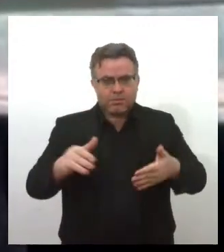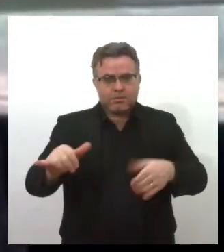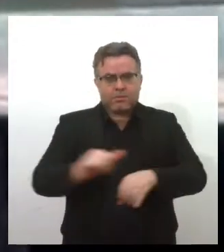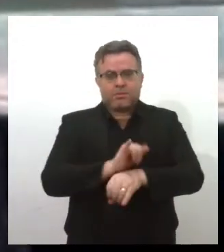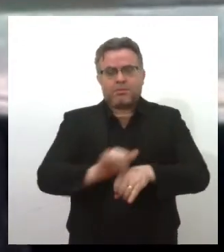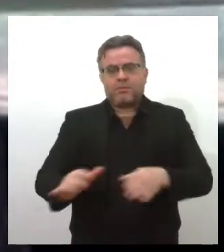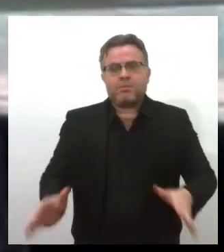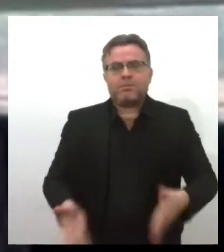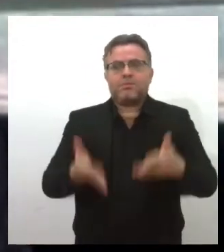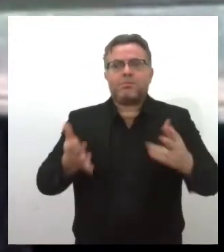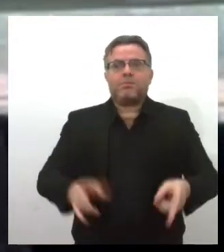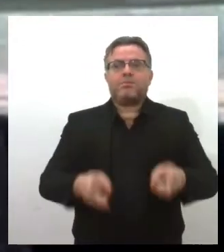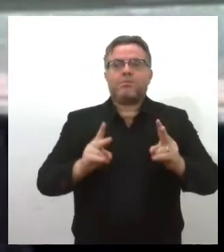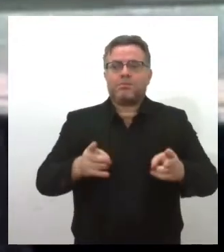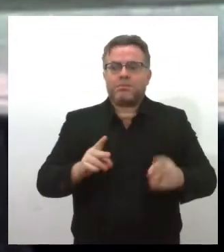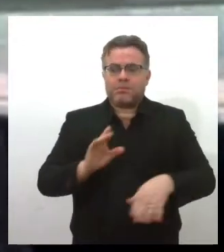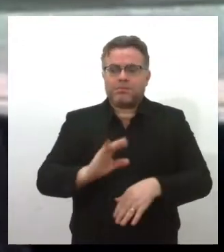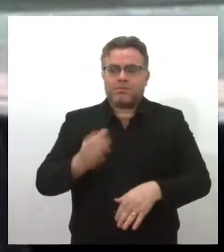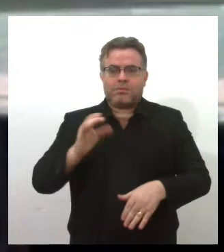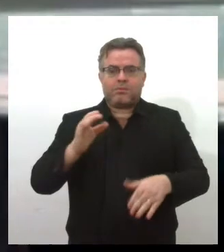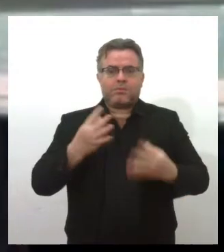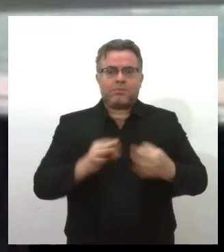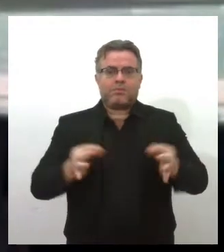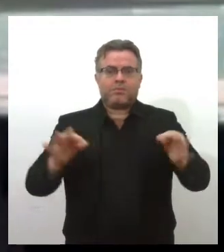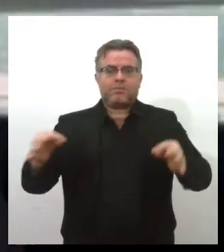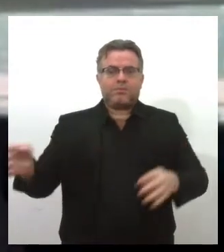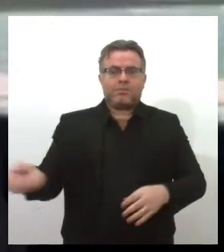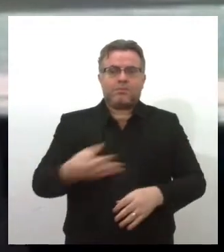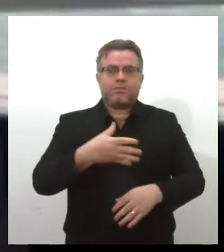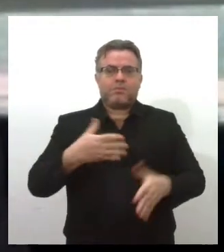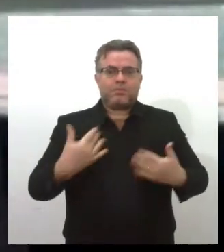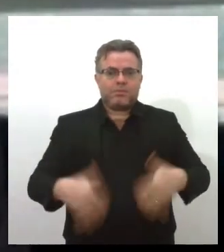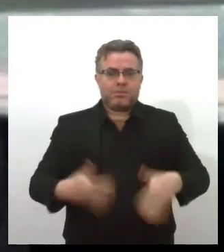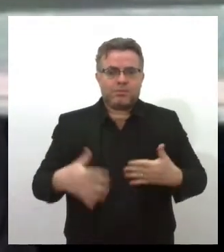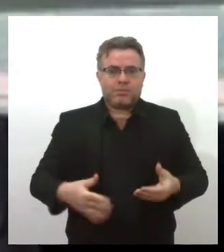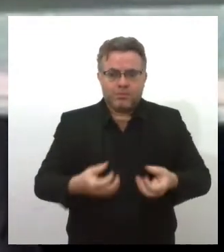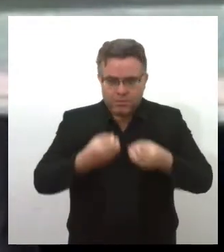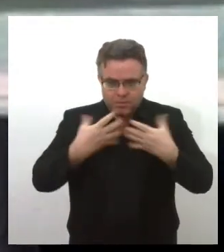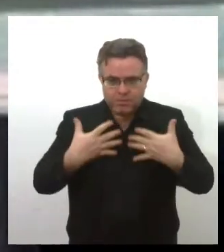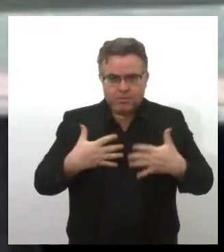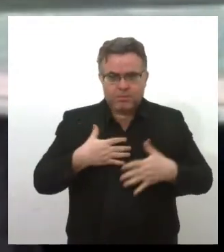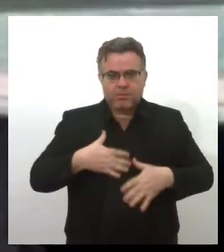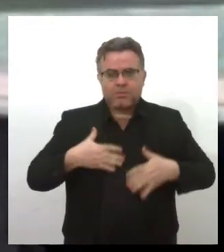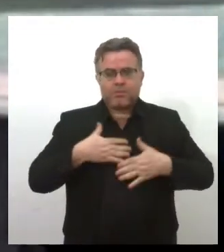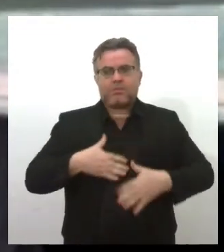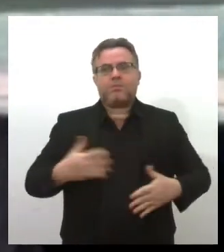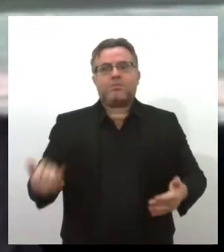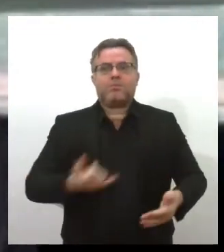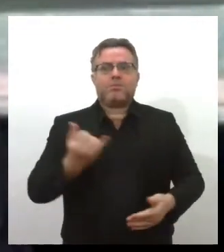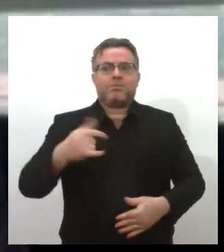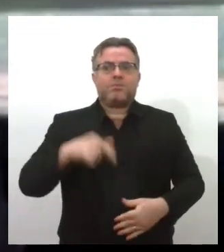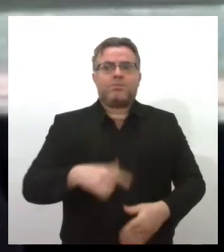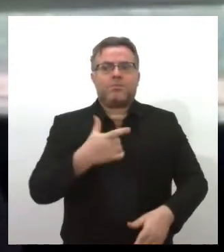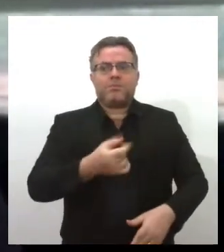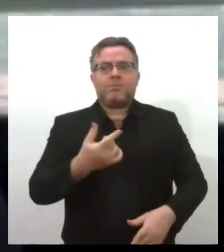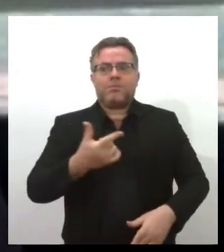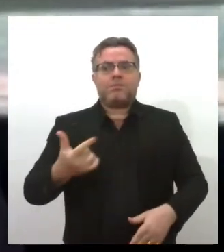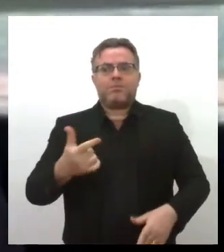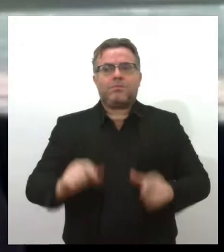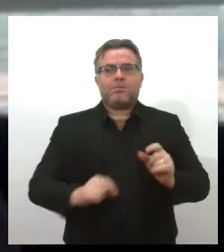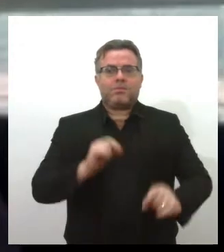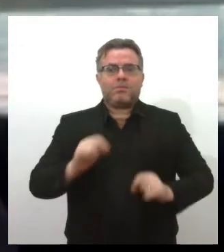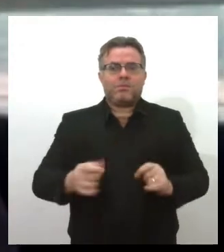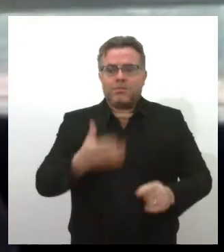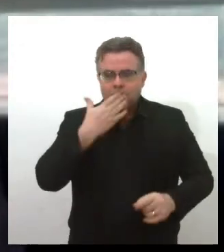de incentivar a ciência, tecnologia, inovação. Isso é bastante importante. ano de 2022 promete